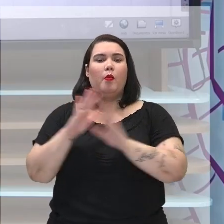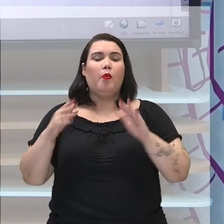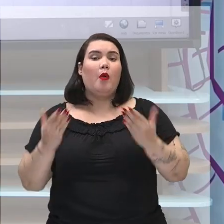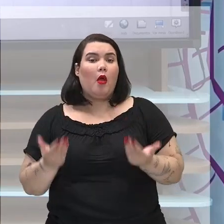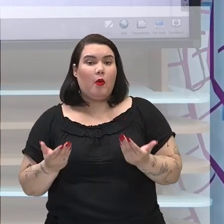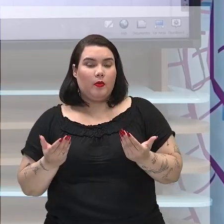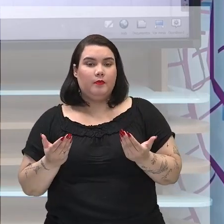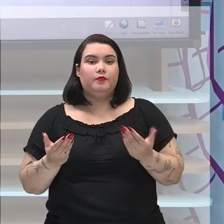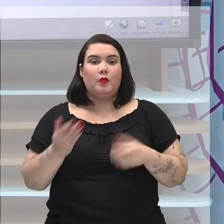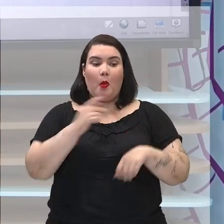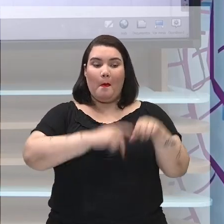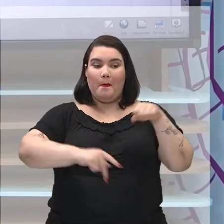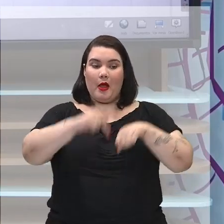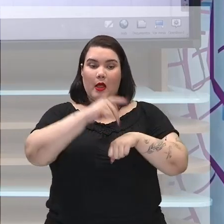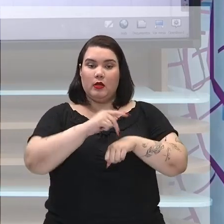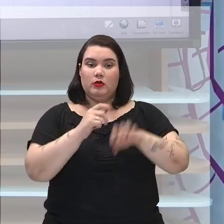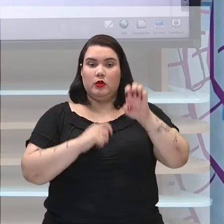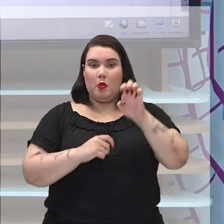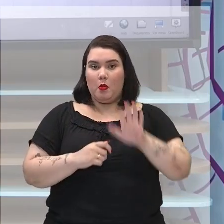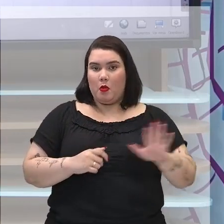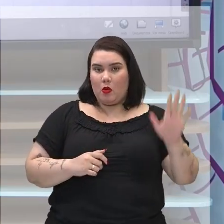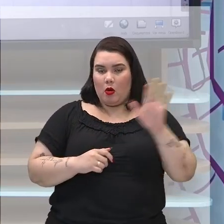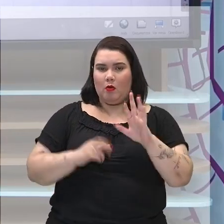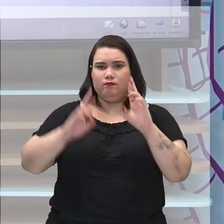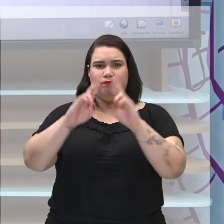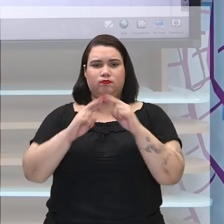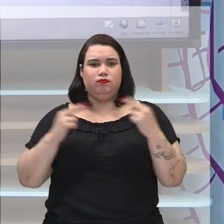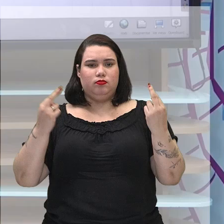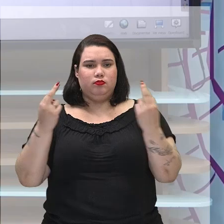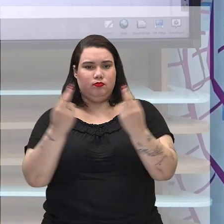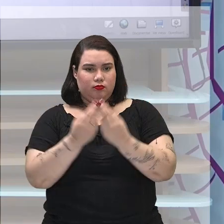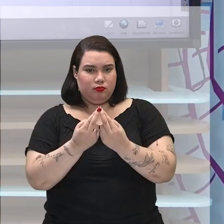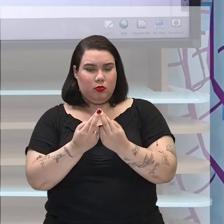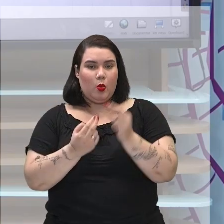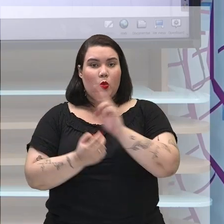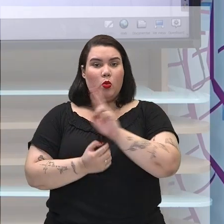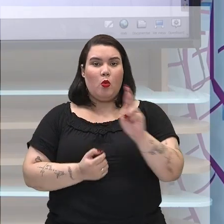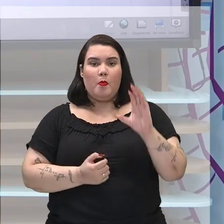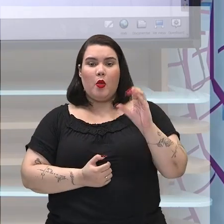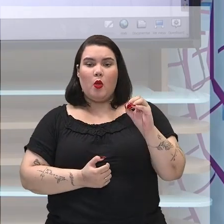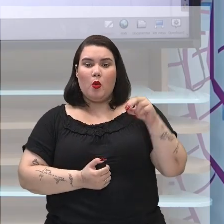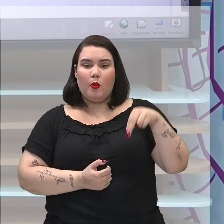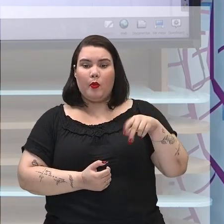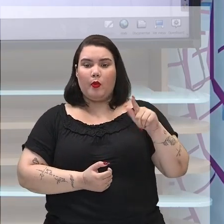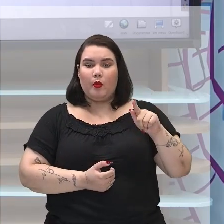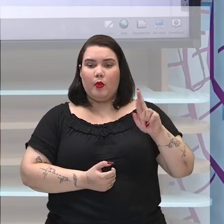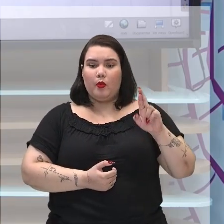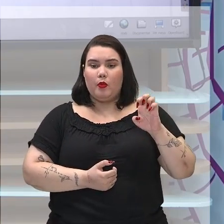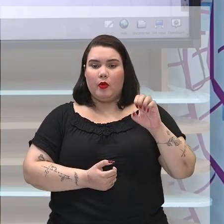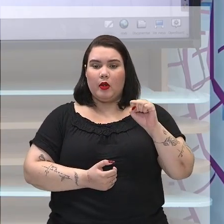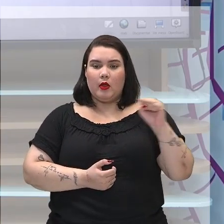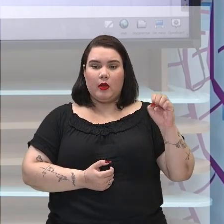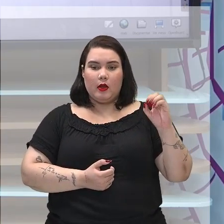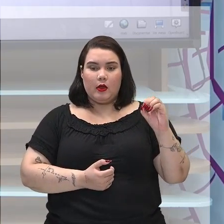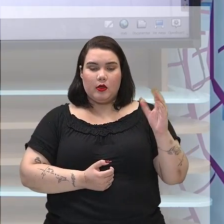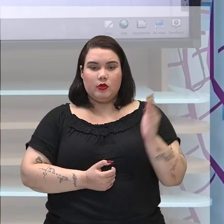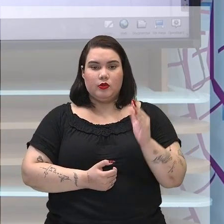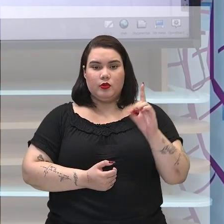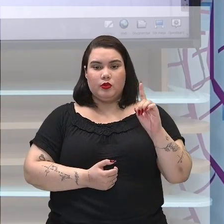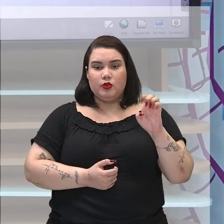unem-se em uma reunião chamada do Congresso de Viena na cidade de Viena